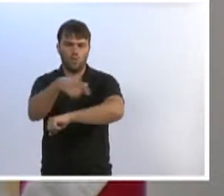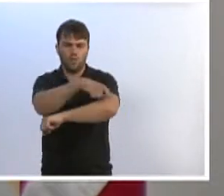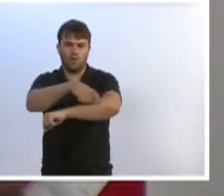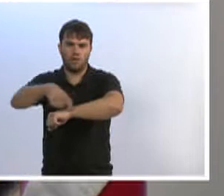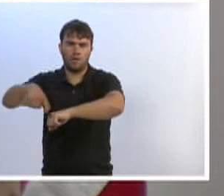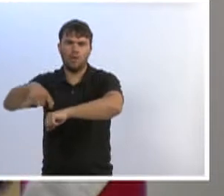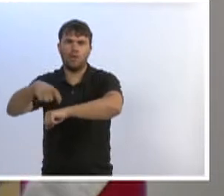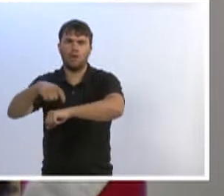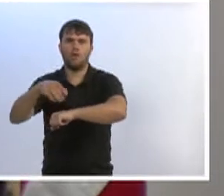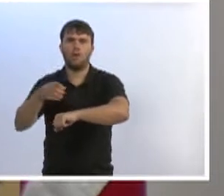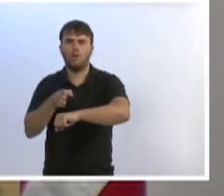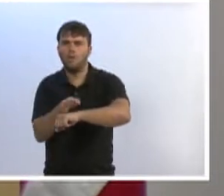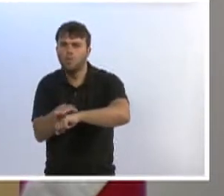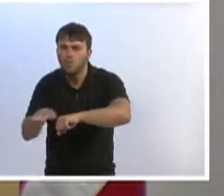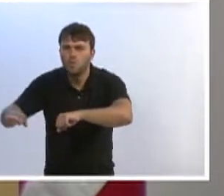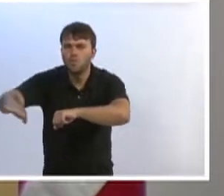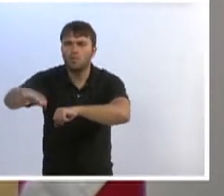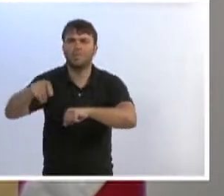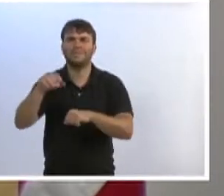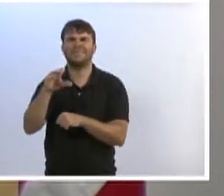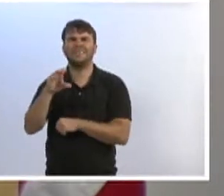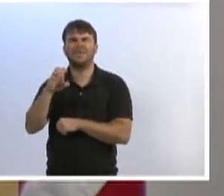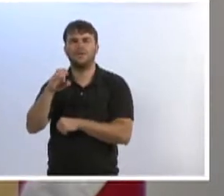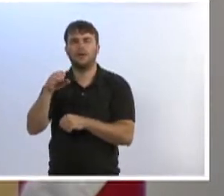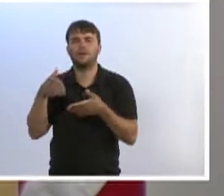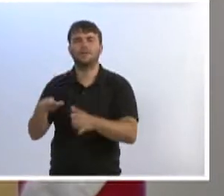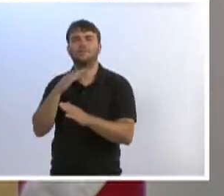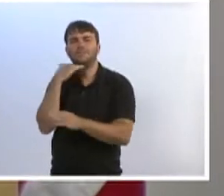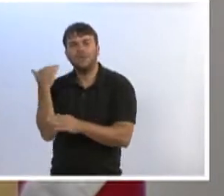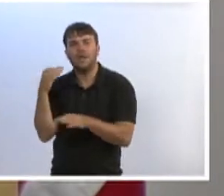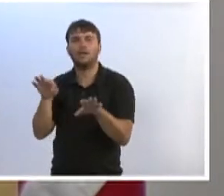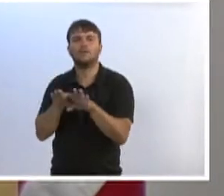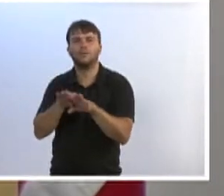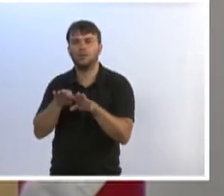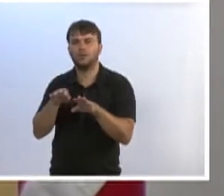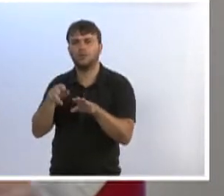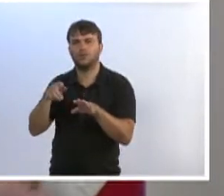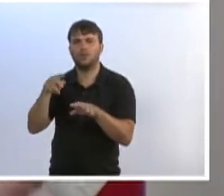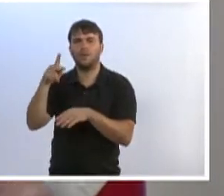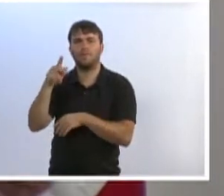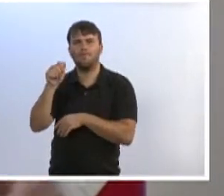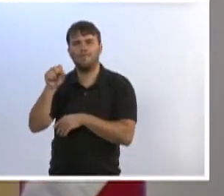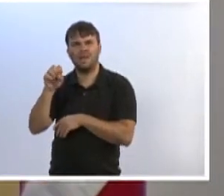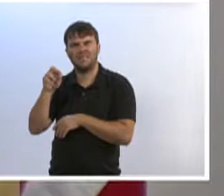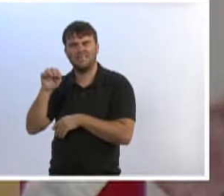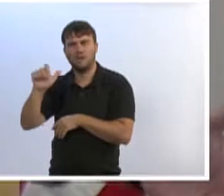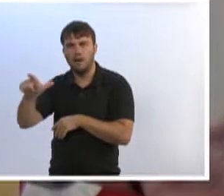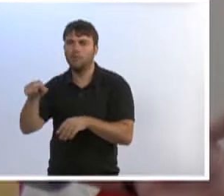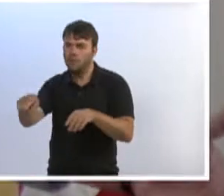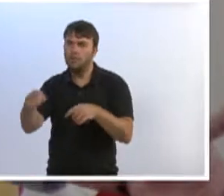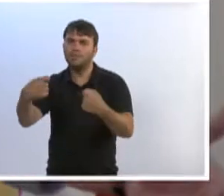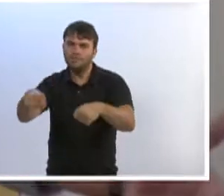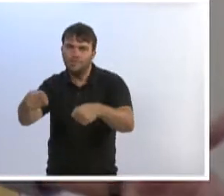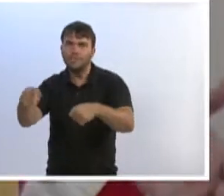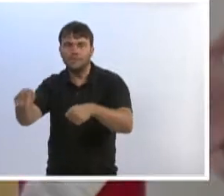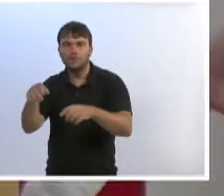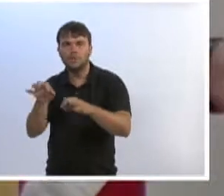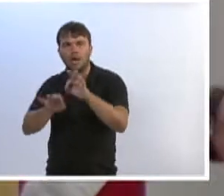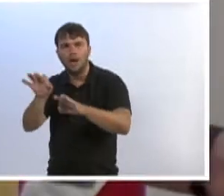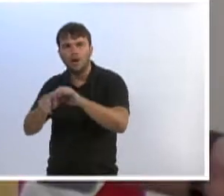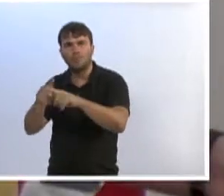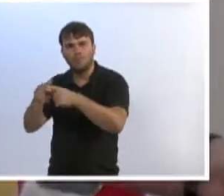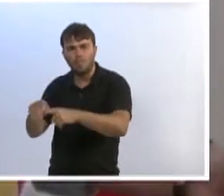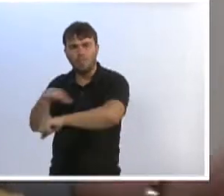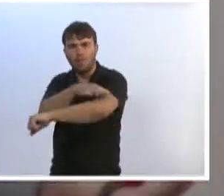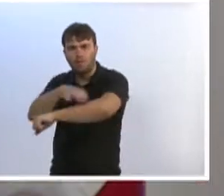cemitério, do Rancho do Pastel, ou seja, são obras que são necessárias desde 2008, ou seja, ele era prefeito aqui da cidade, e vai poder